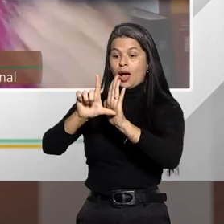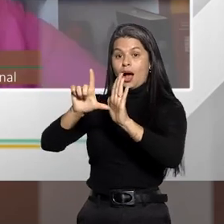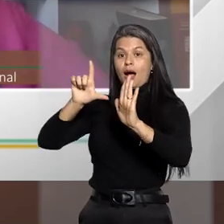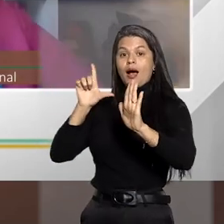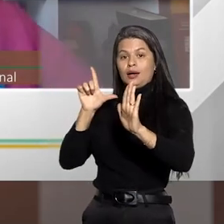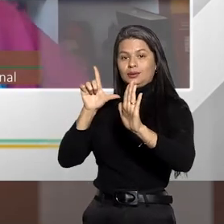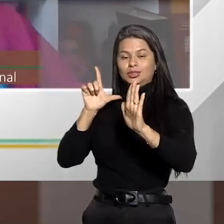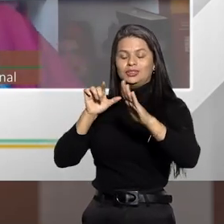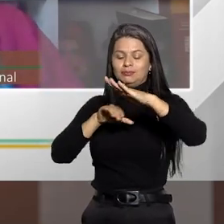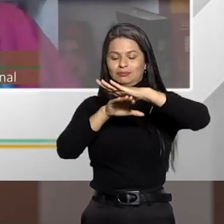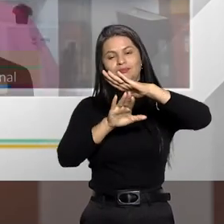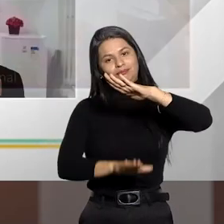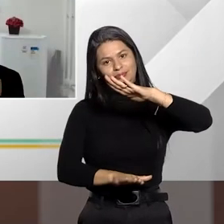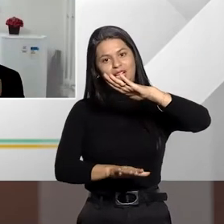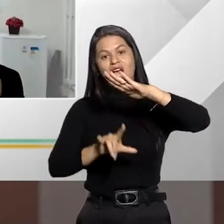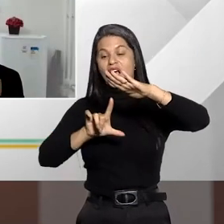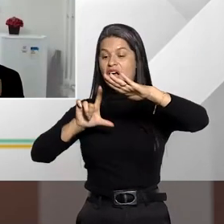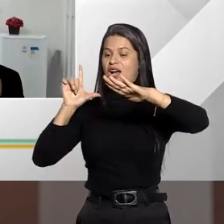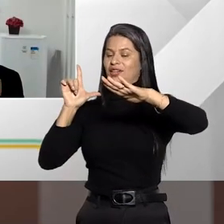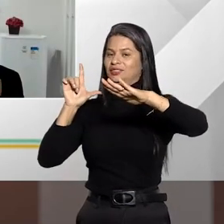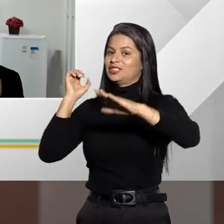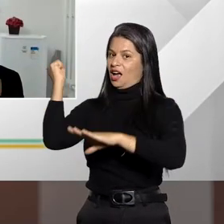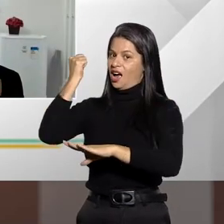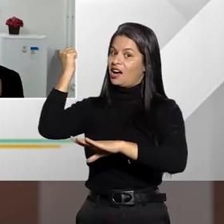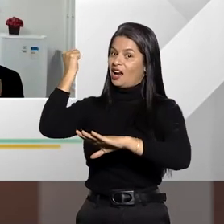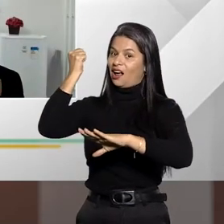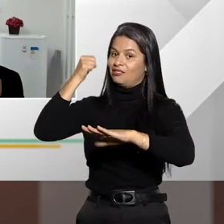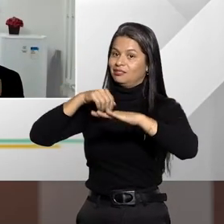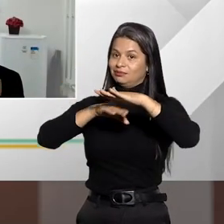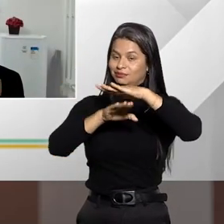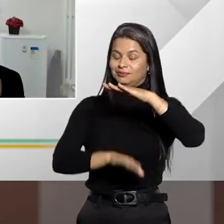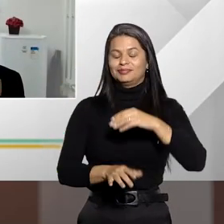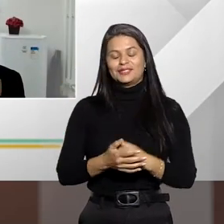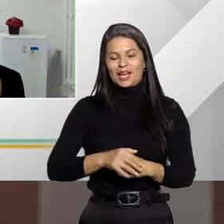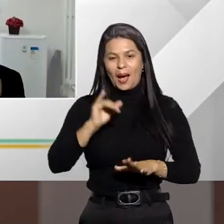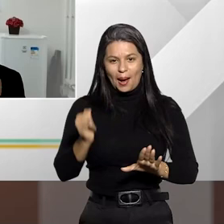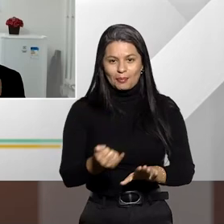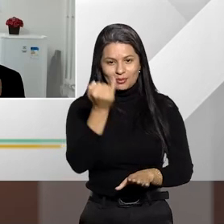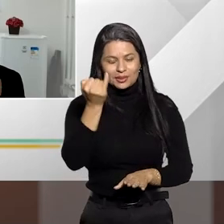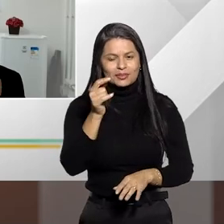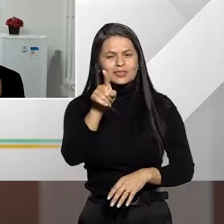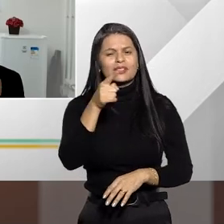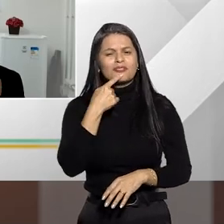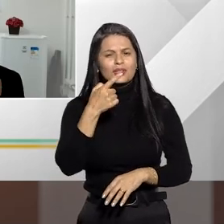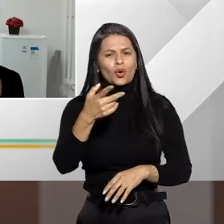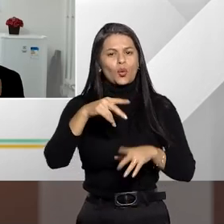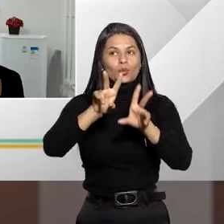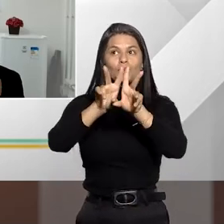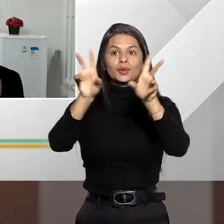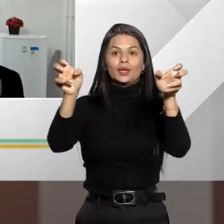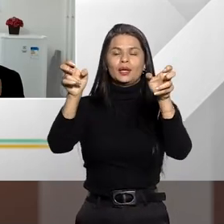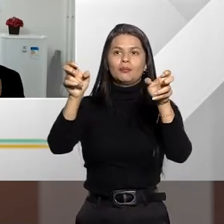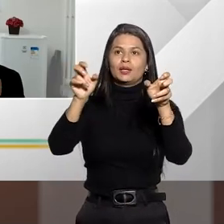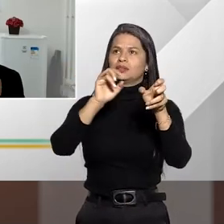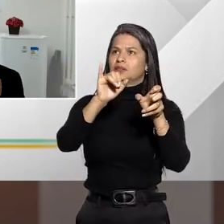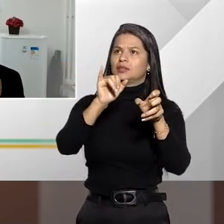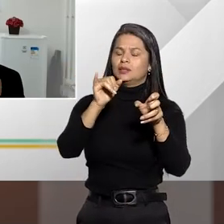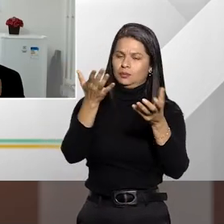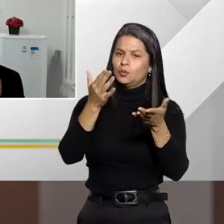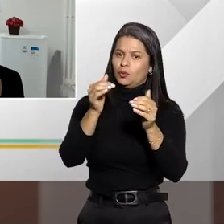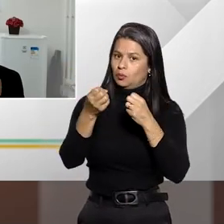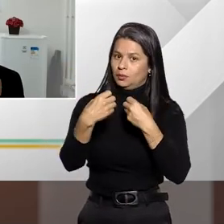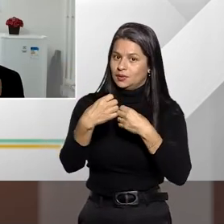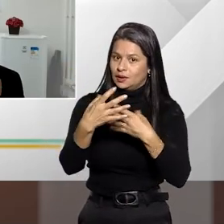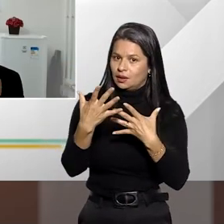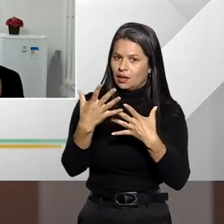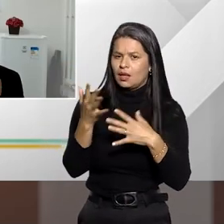pena menos gravosa. Aproveitando, professor Lúcio, você falou aí de uma expressão, de um termo, se eu não me engano, por favor, me corrija,